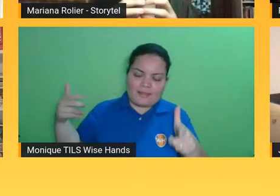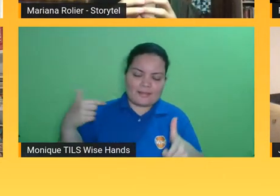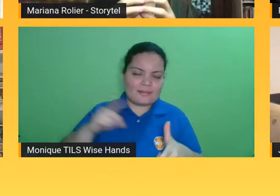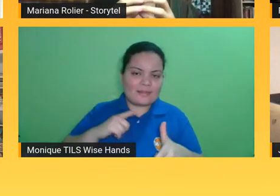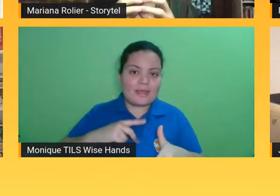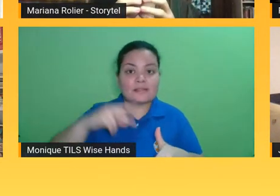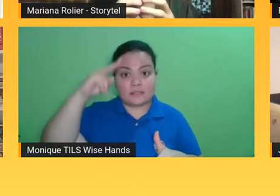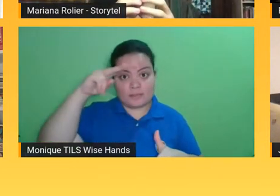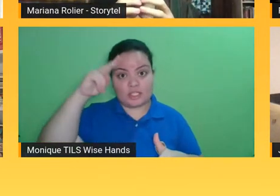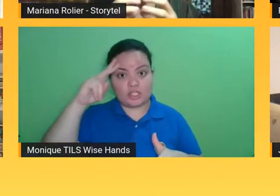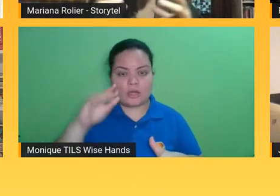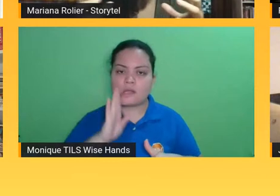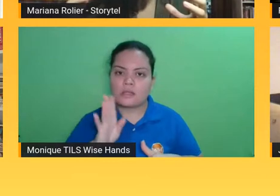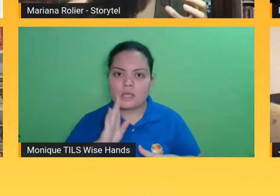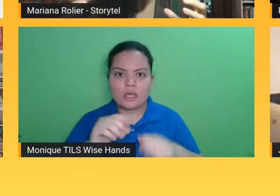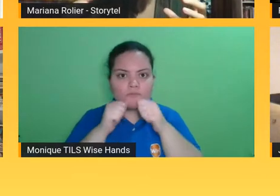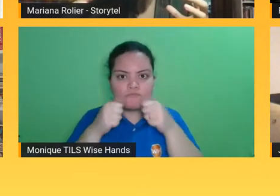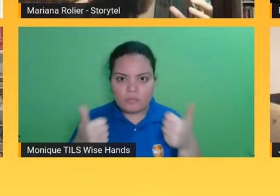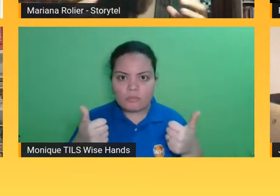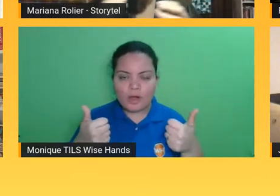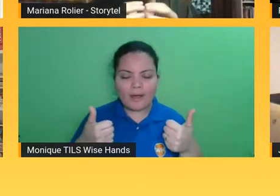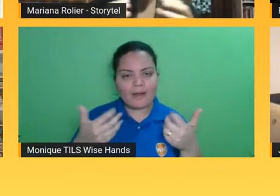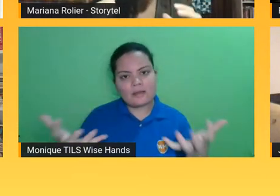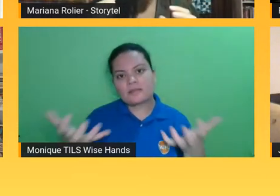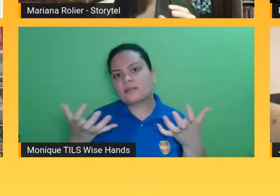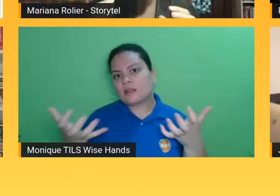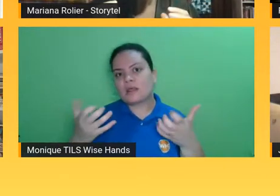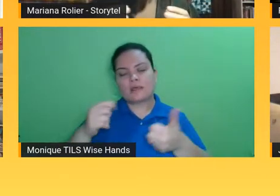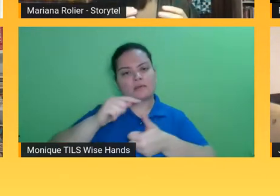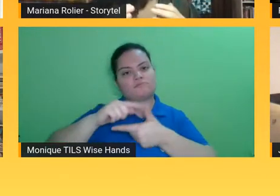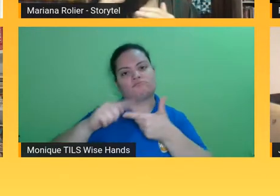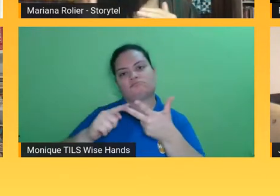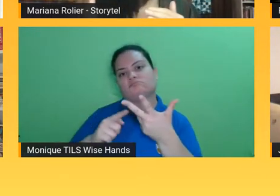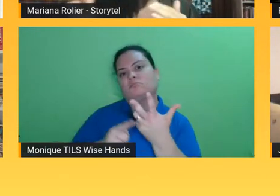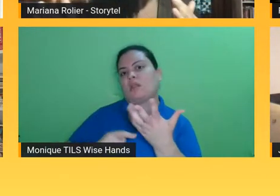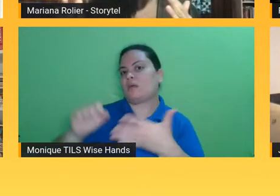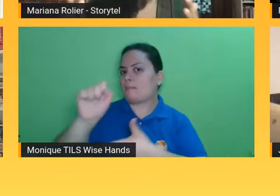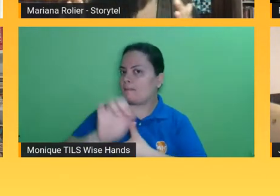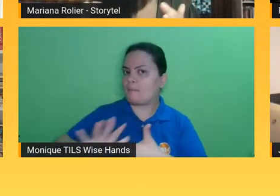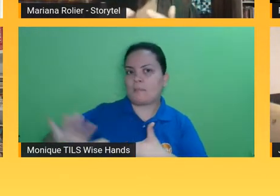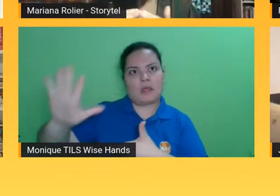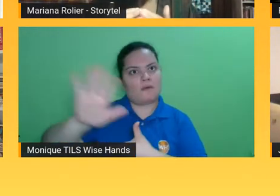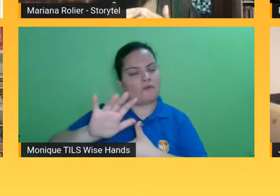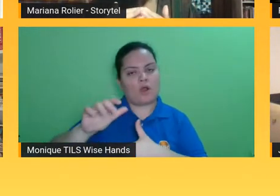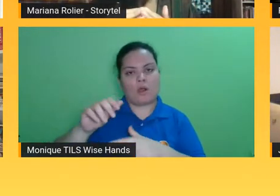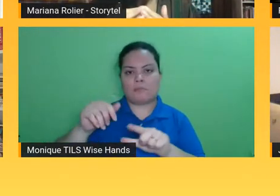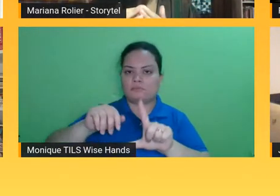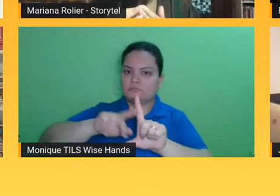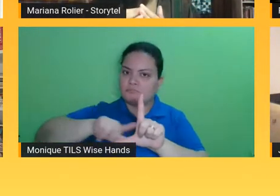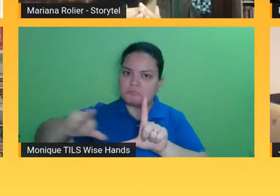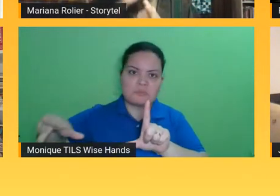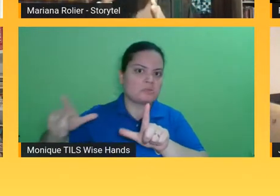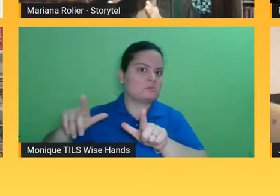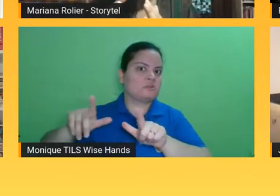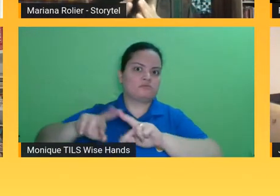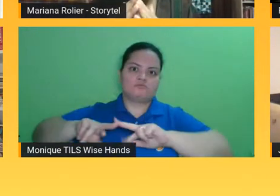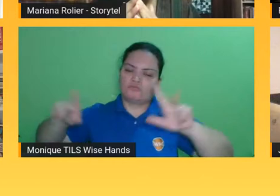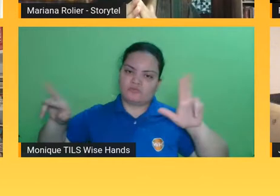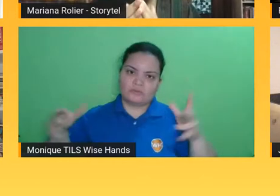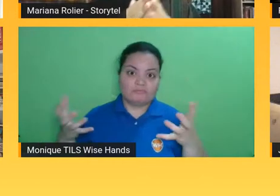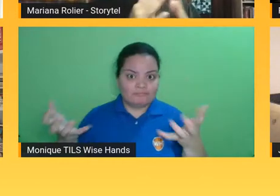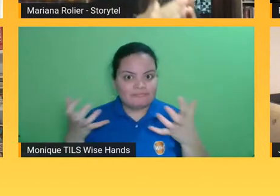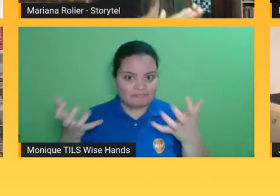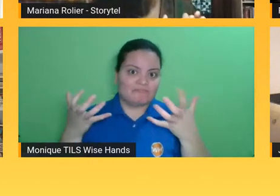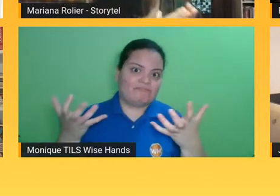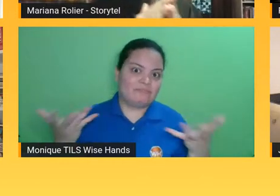publicada na maior quantidade possível de mídias de plataformas e novamente alguém falou isso aqui e eu acho que e eu